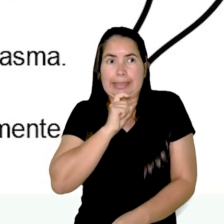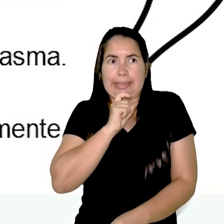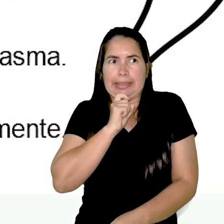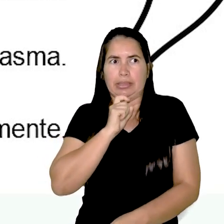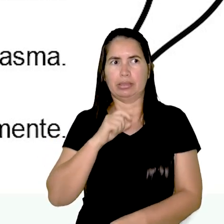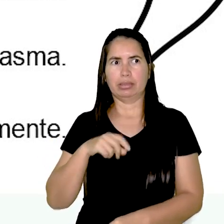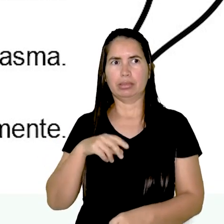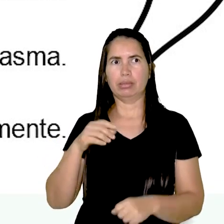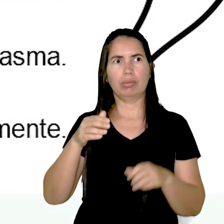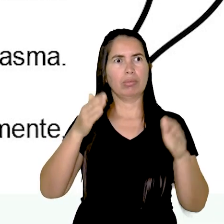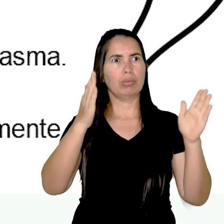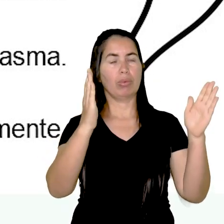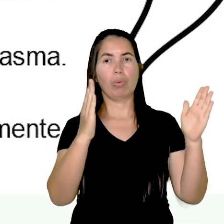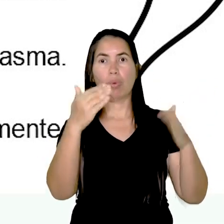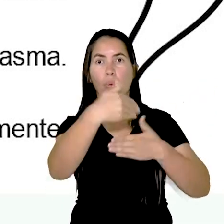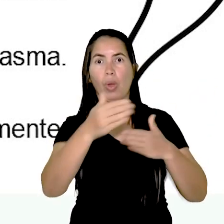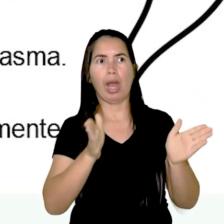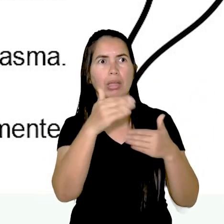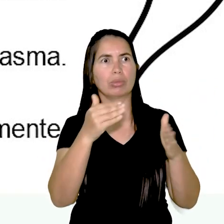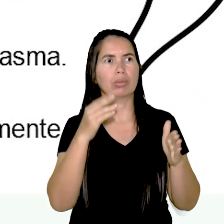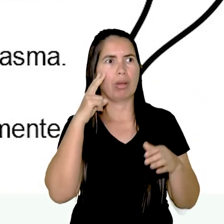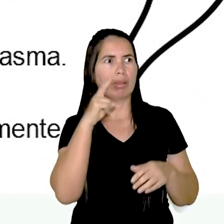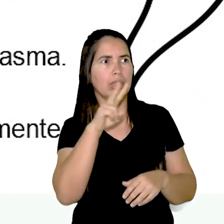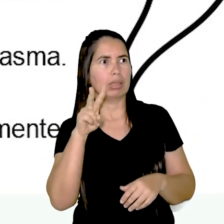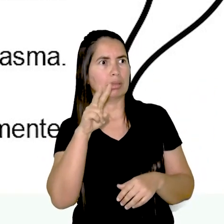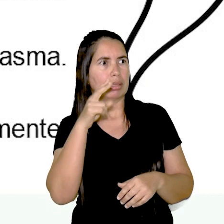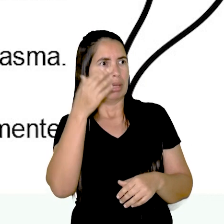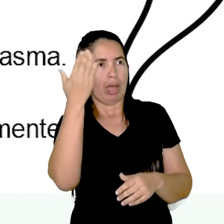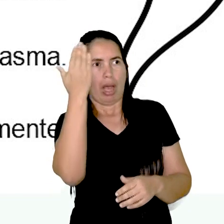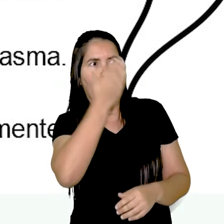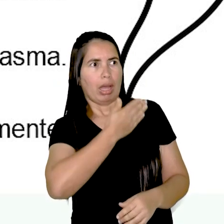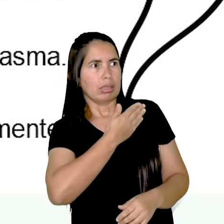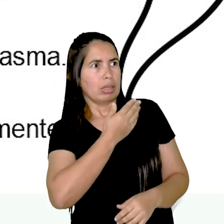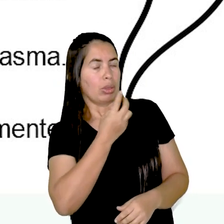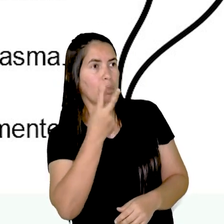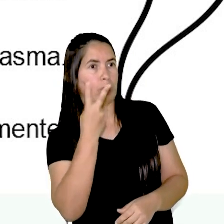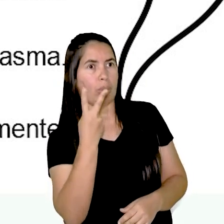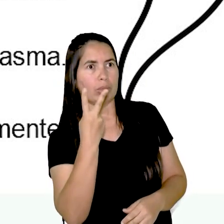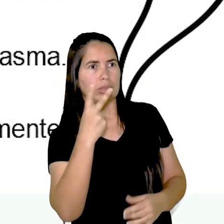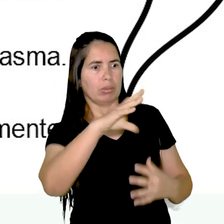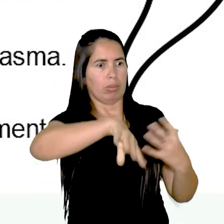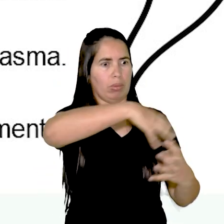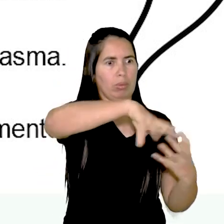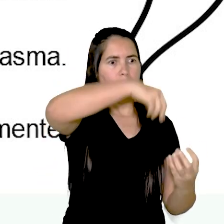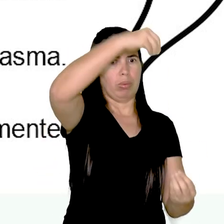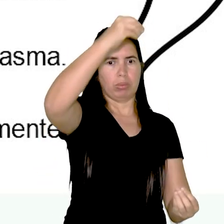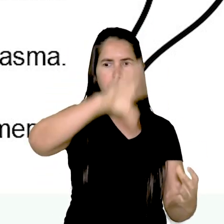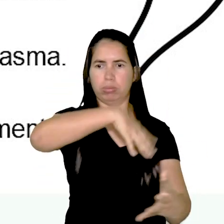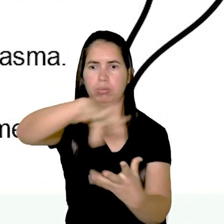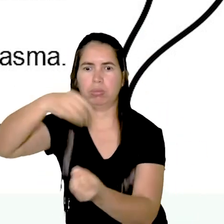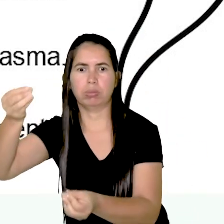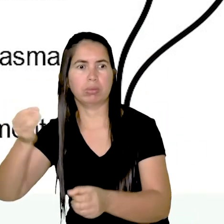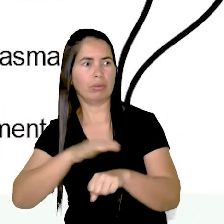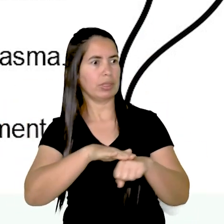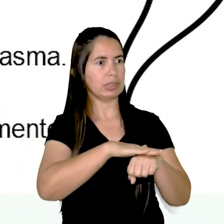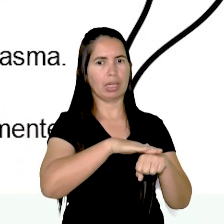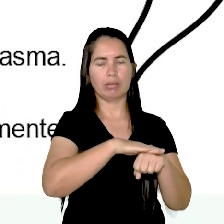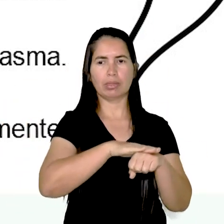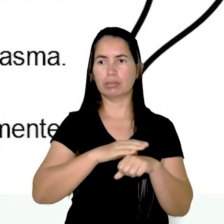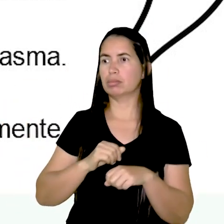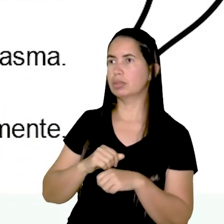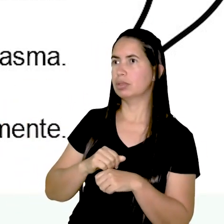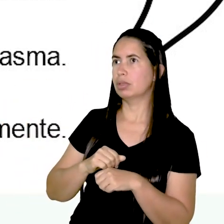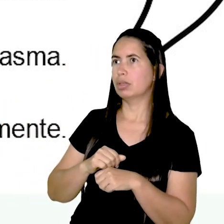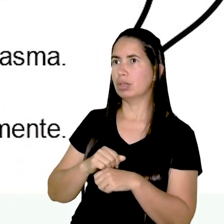Olhando lá dentro, não acreditou. Dois fantasmas conversavam queixando-se